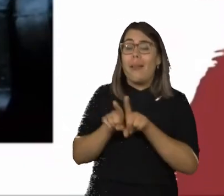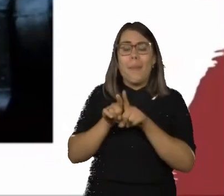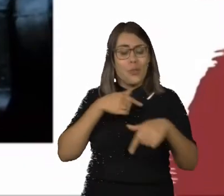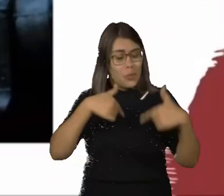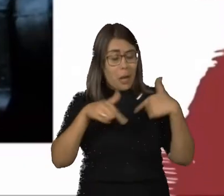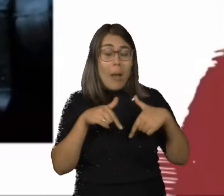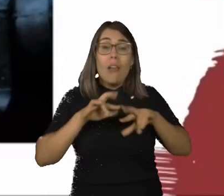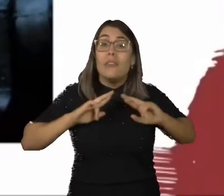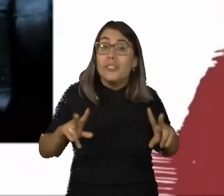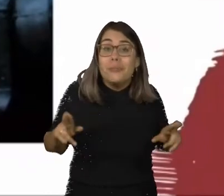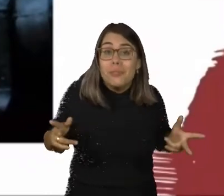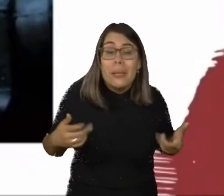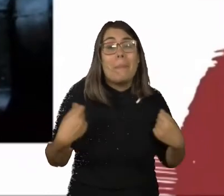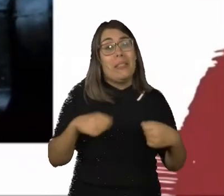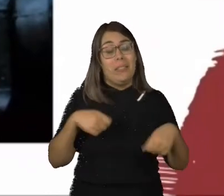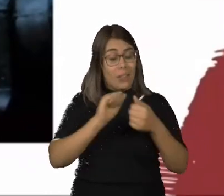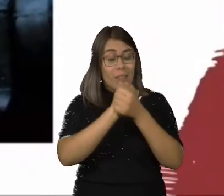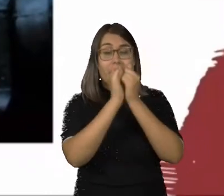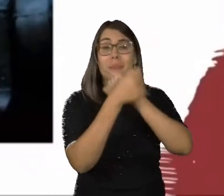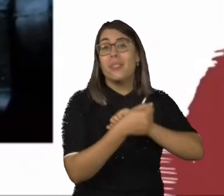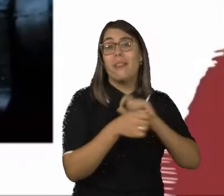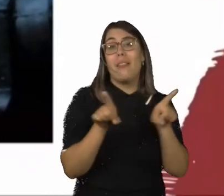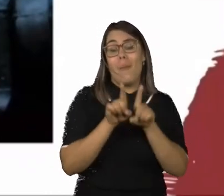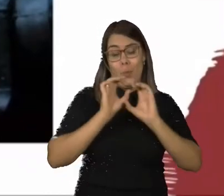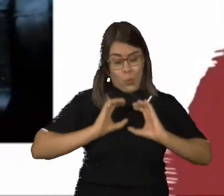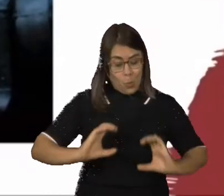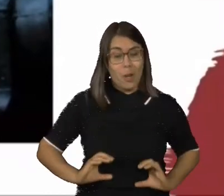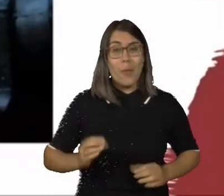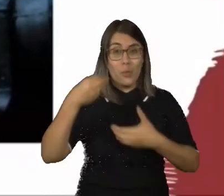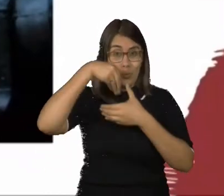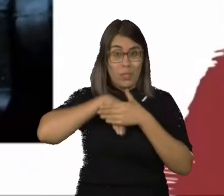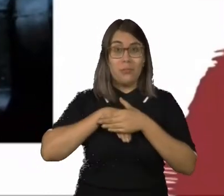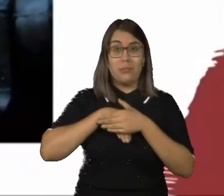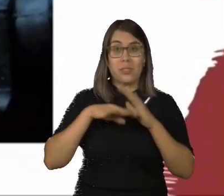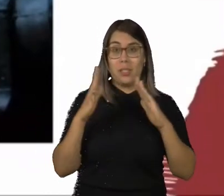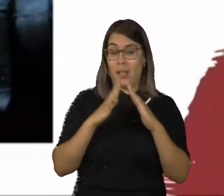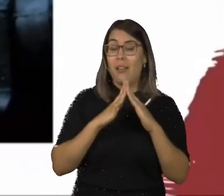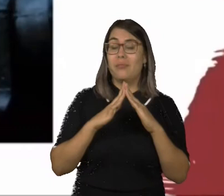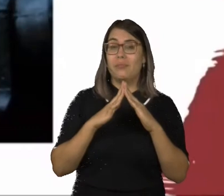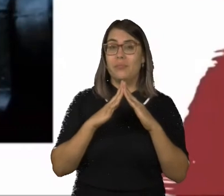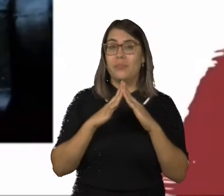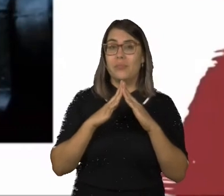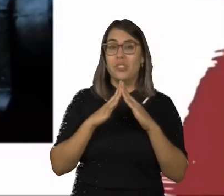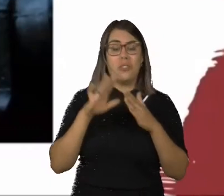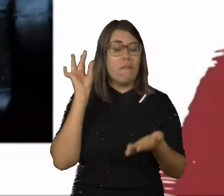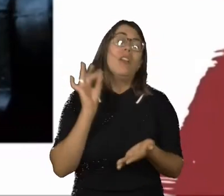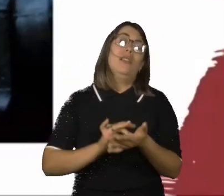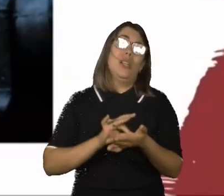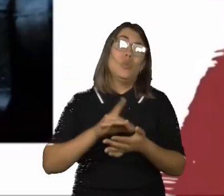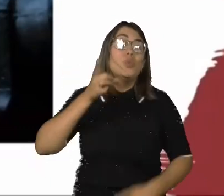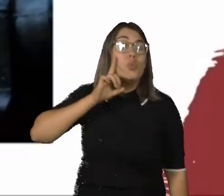E principalmente se ajustar no comportamento interno dentro da nossa casa, vivendo com as pessoas agora de verdade, né?